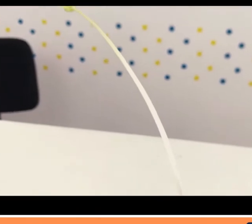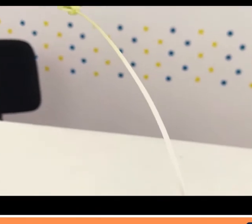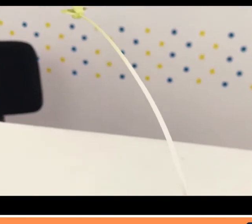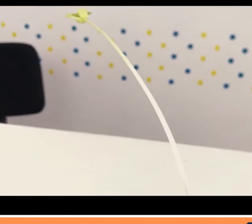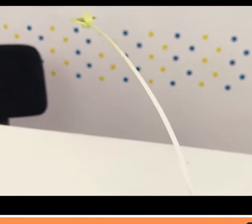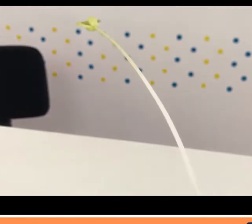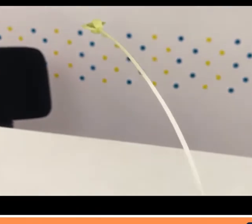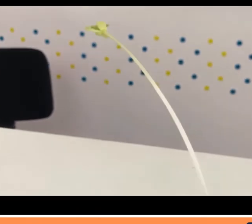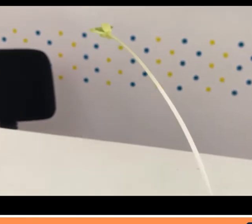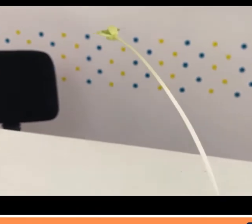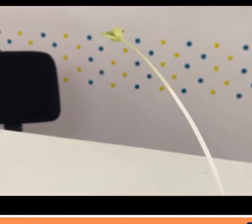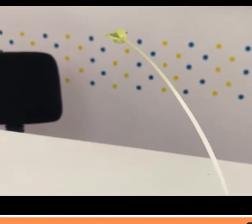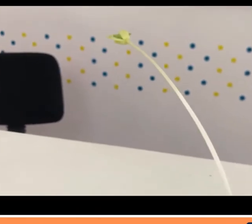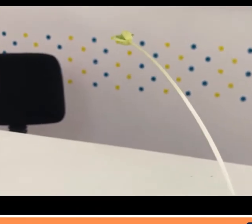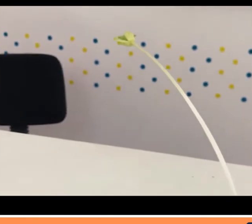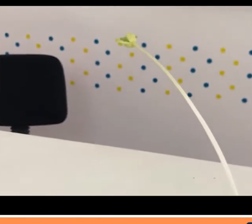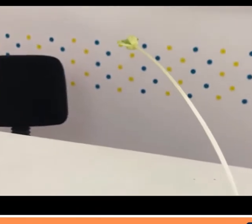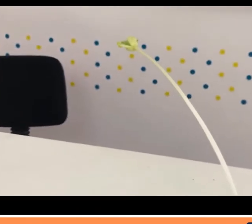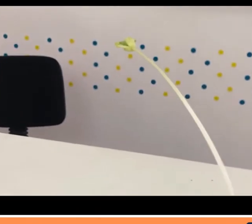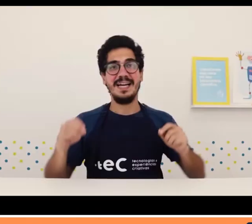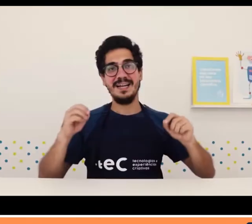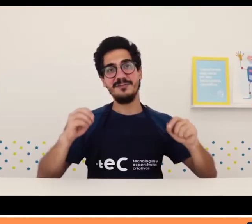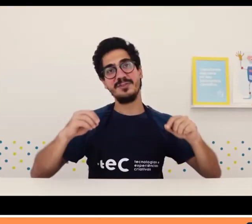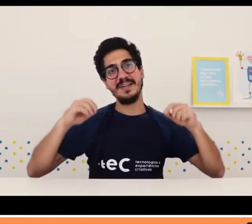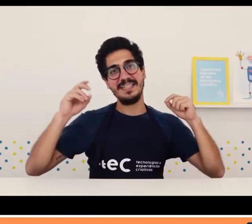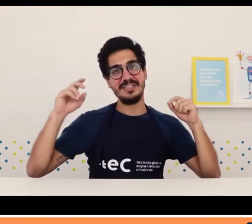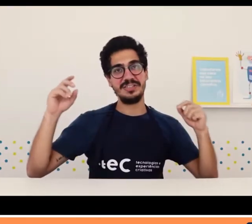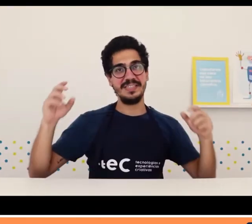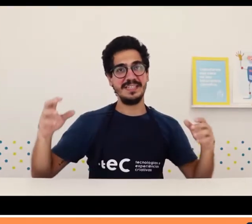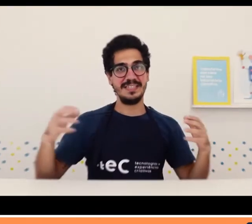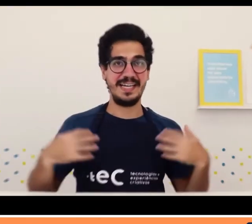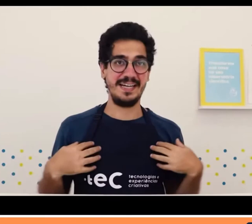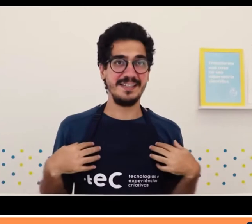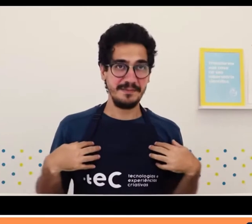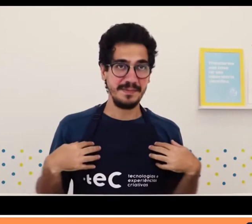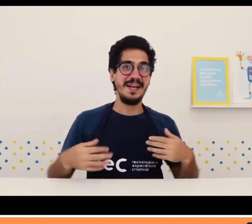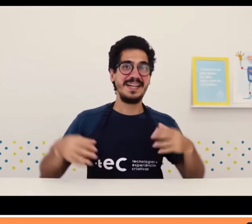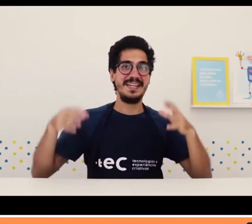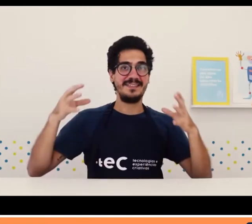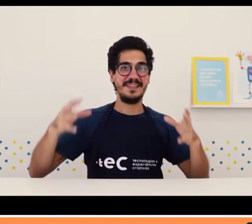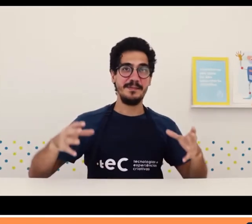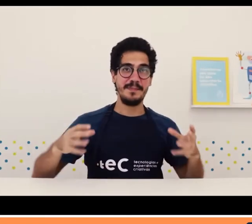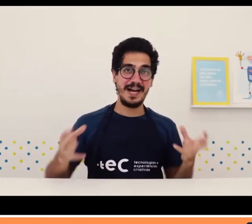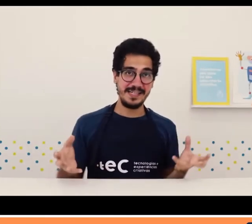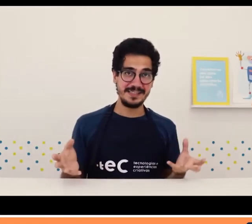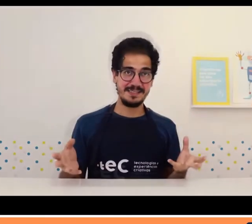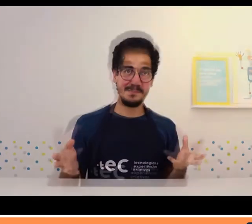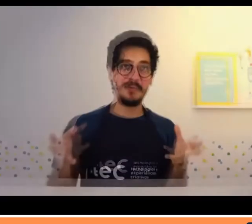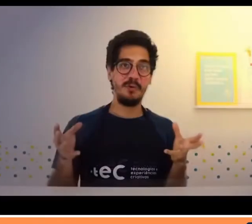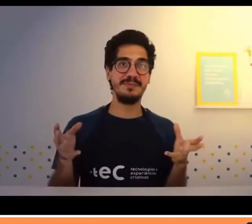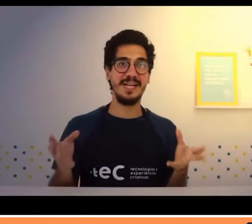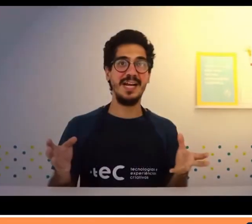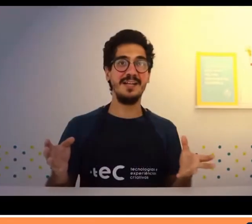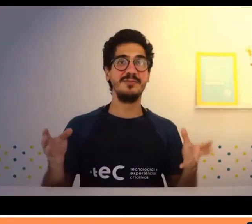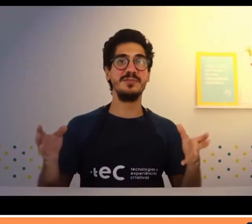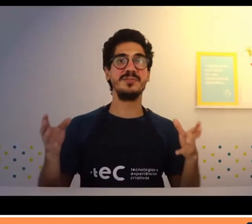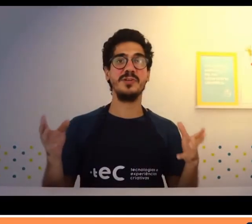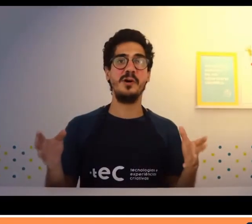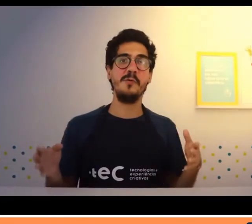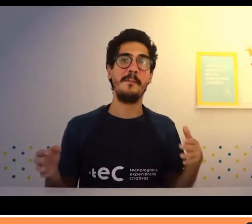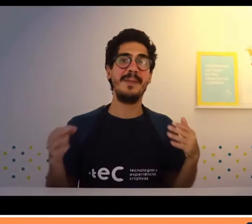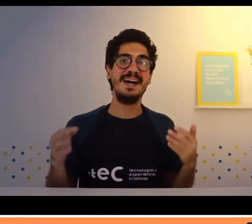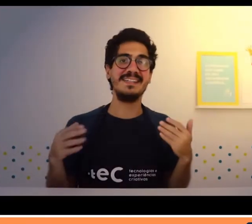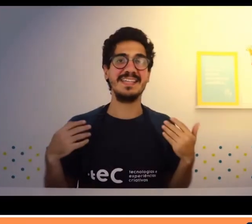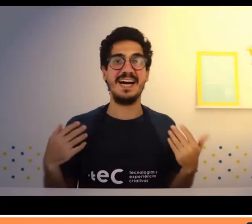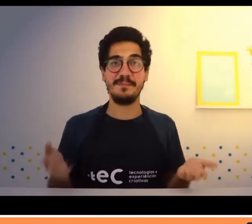do sol a planta não fez clorofila. Ela usou a energia dela para crescer mais, para encontrar a luz